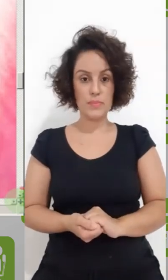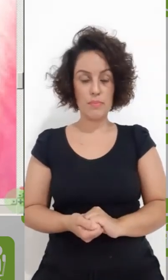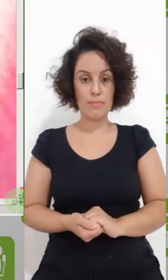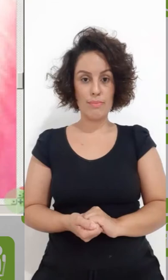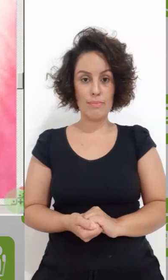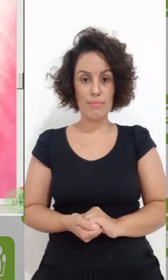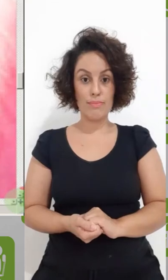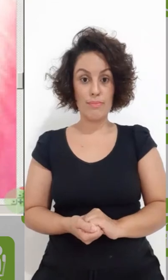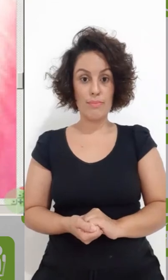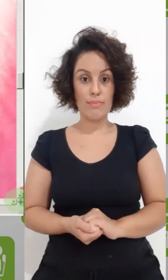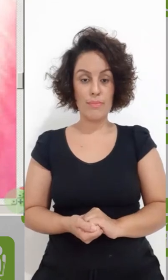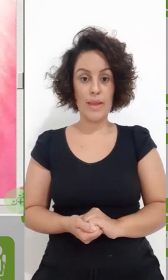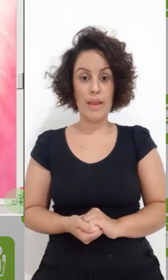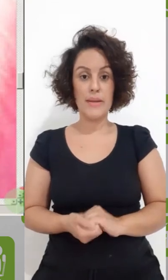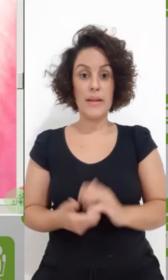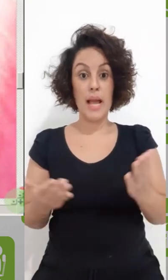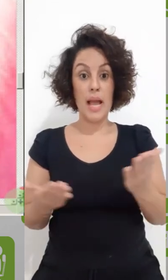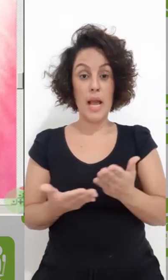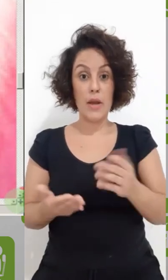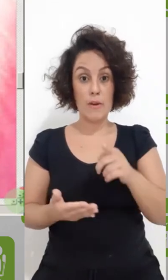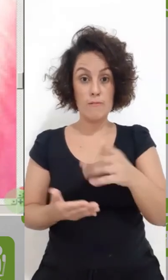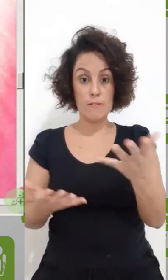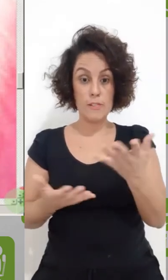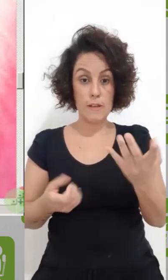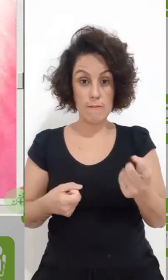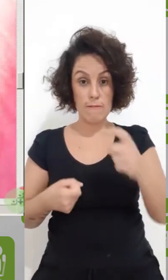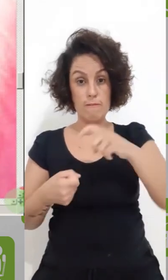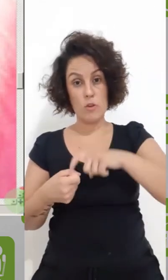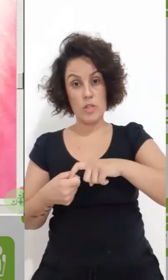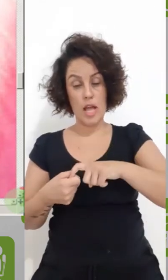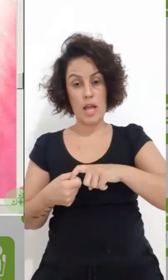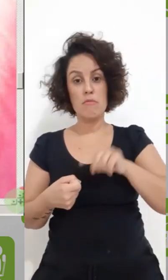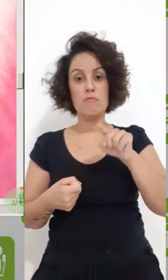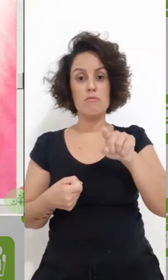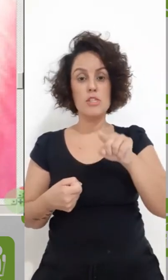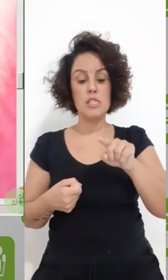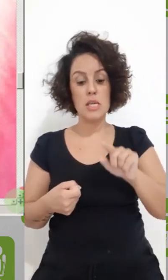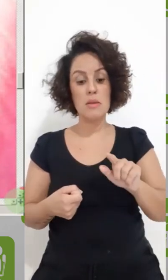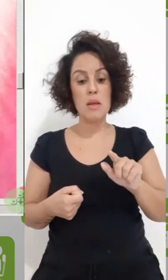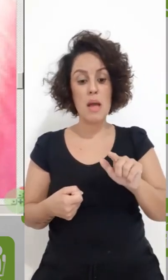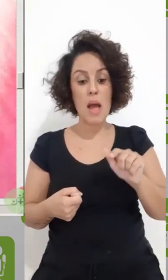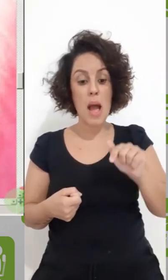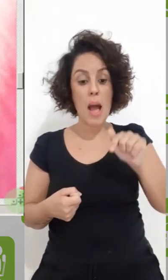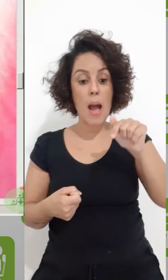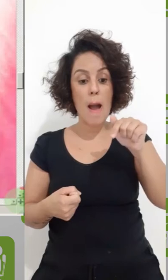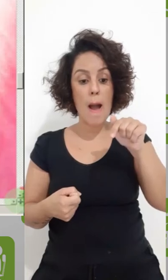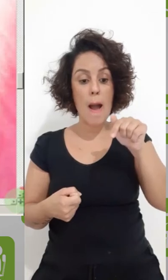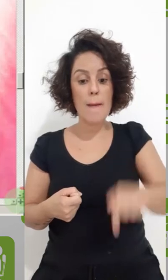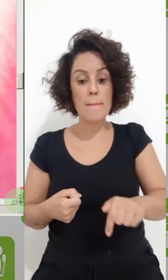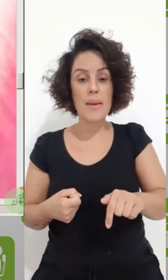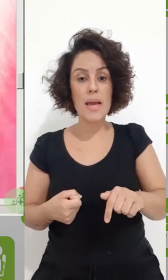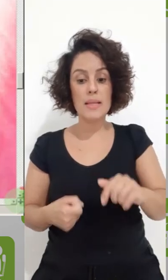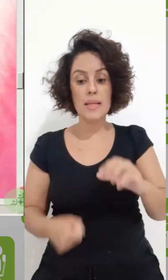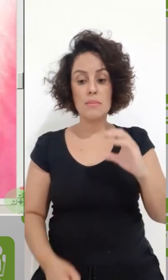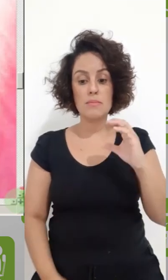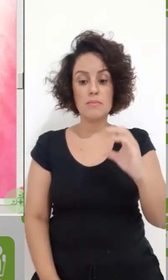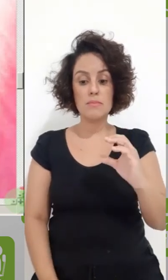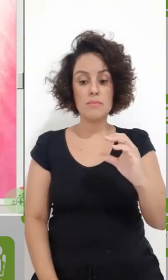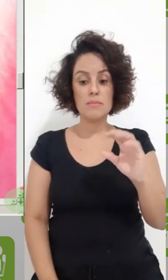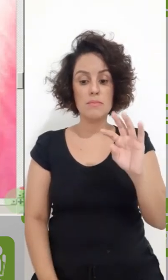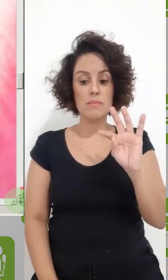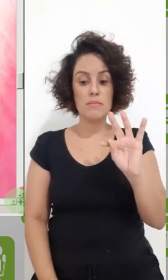poder voltar para minha, voltar esse zoom, eu posso pressionar a tecla Ctrl,